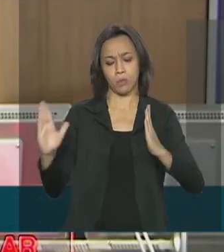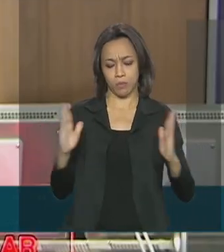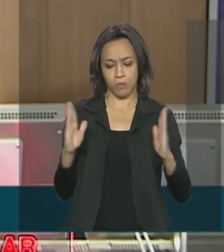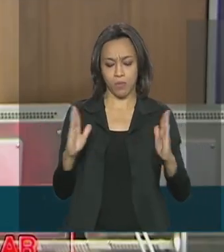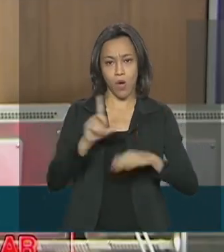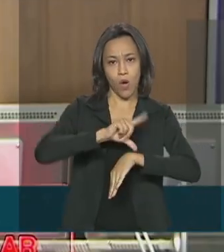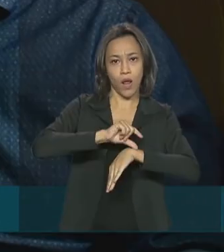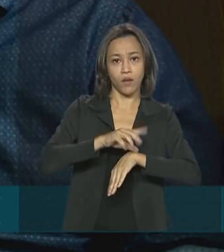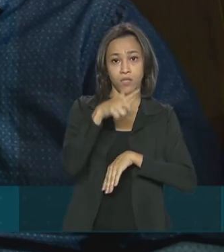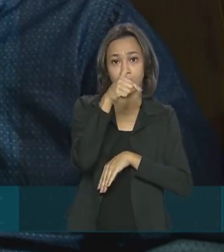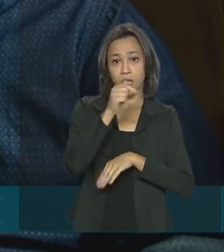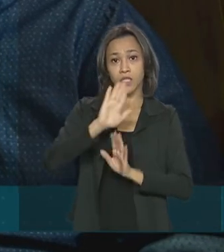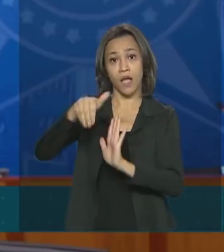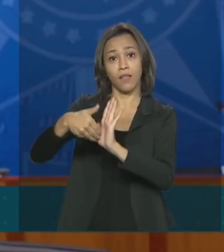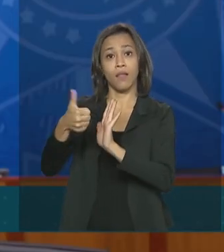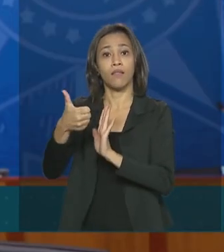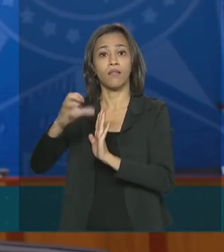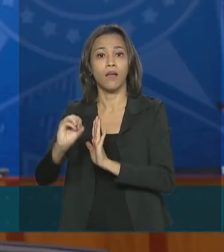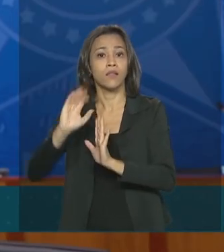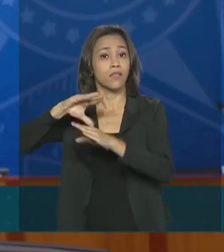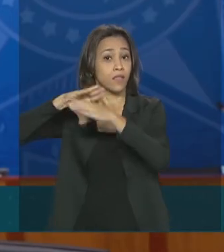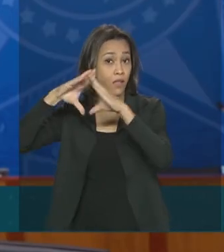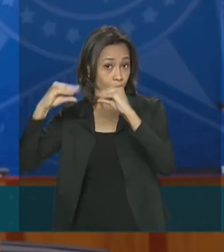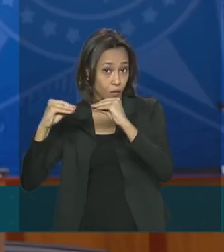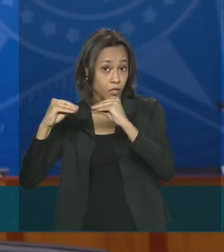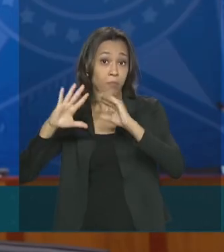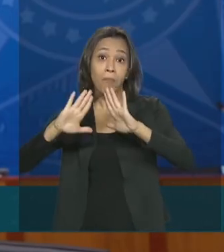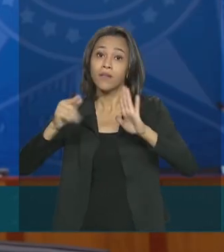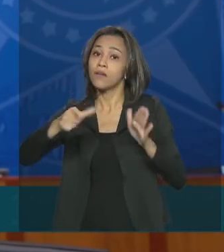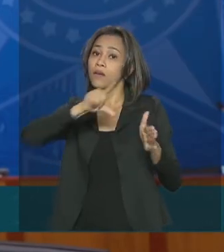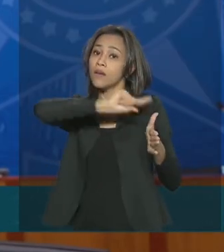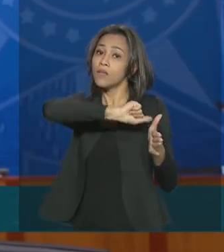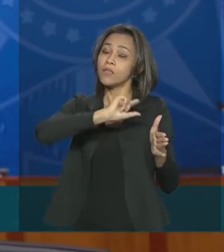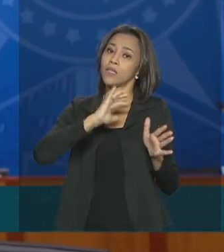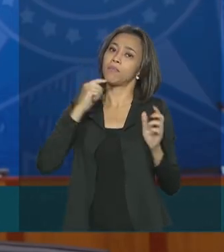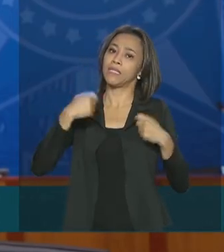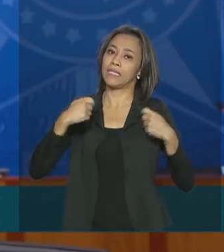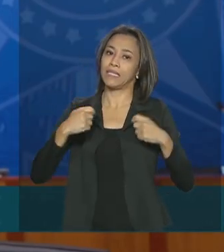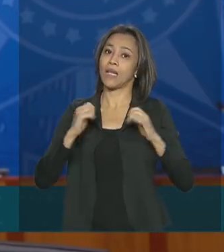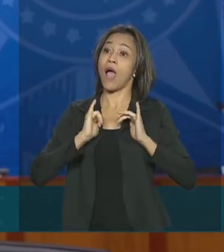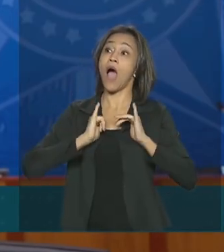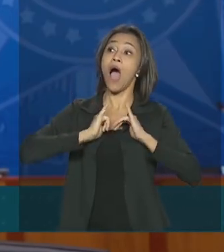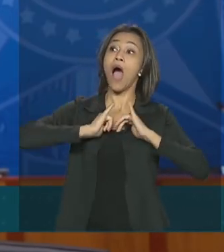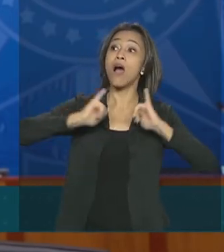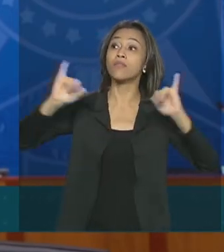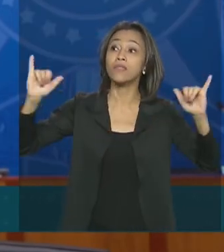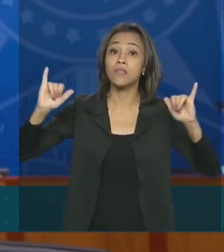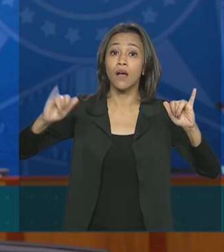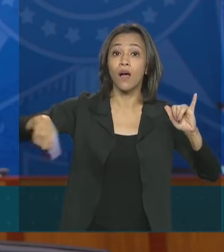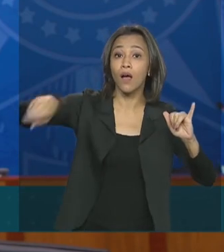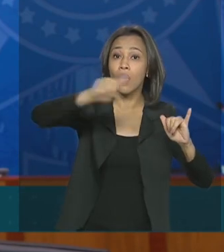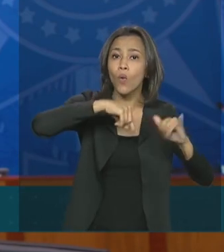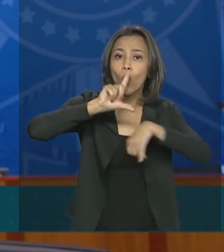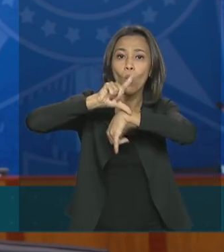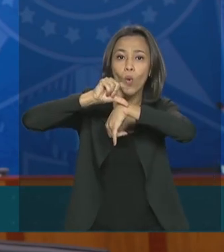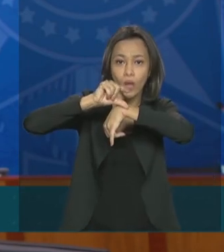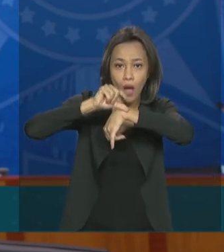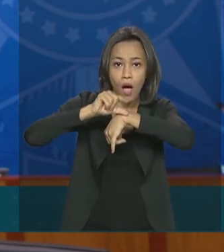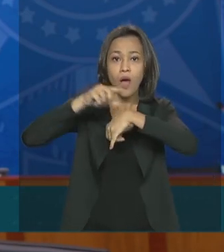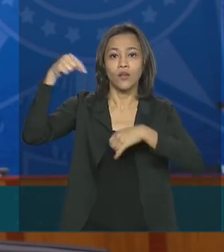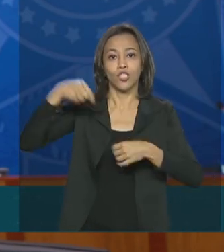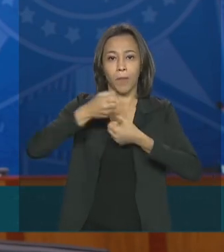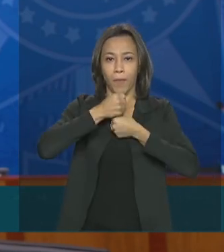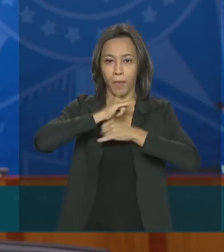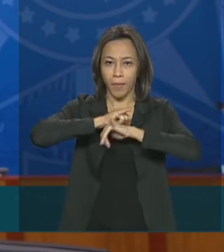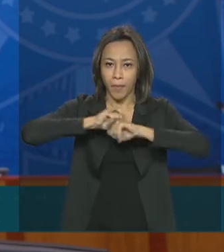e 10 da noite, mas a partir de agora terão de informar com antecedência aos ouvintes o horário dessa retransmissão. O